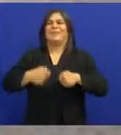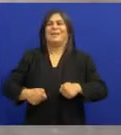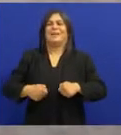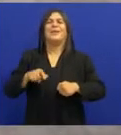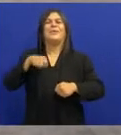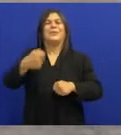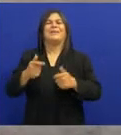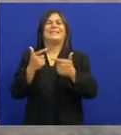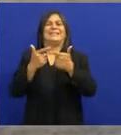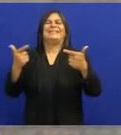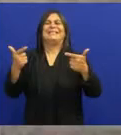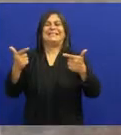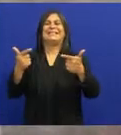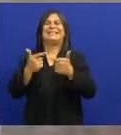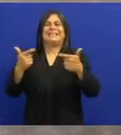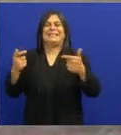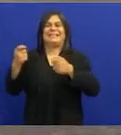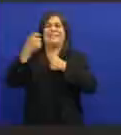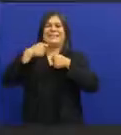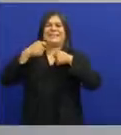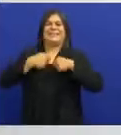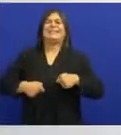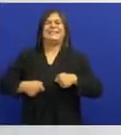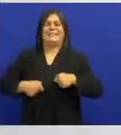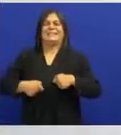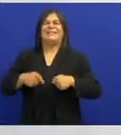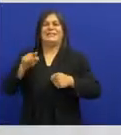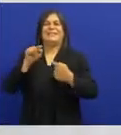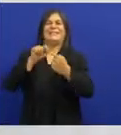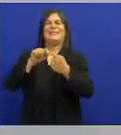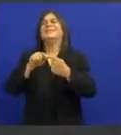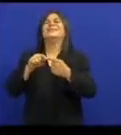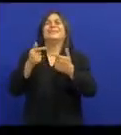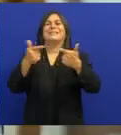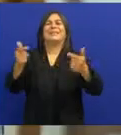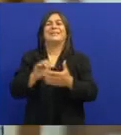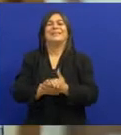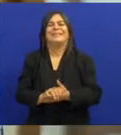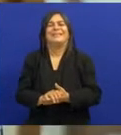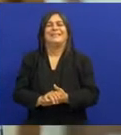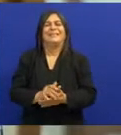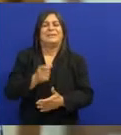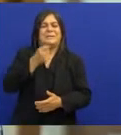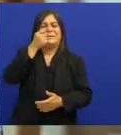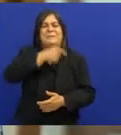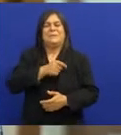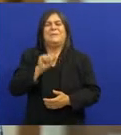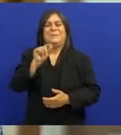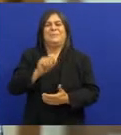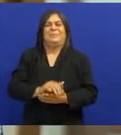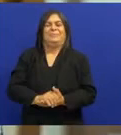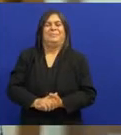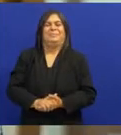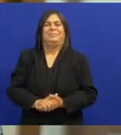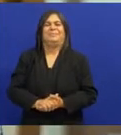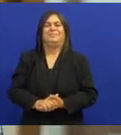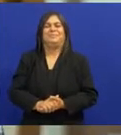esse lenço Ele chamava de lenço Da sorte Alguma sorte dele Ainda é possível Identificar esse lenço Uma coisa engraçada É que uma vez